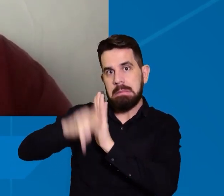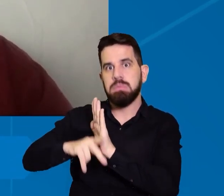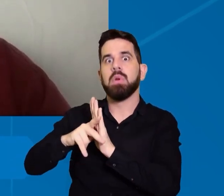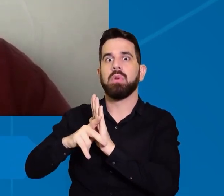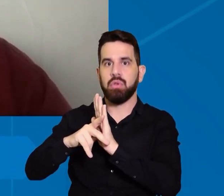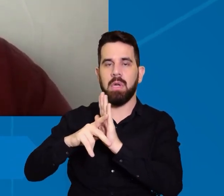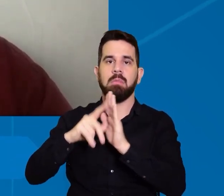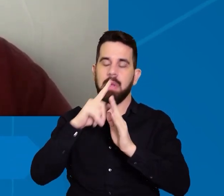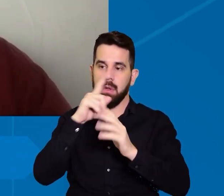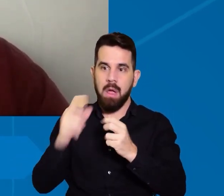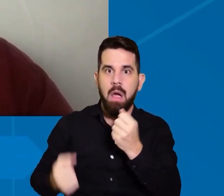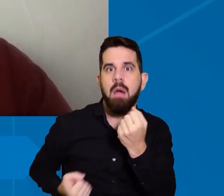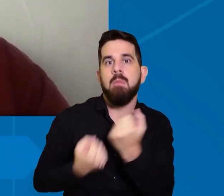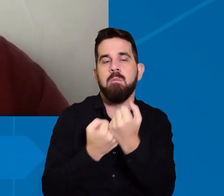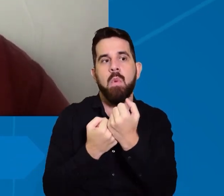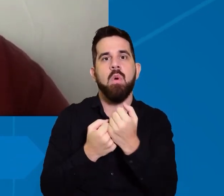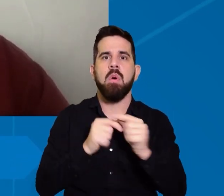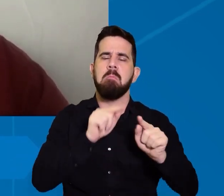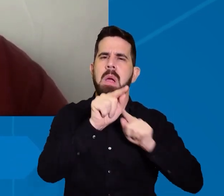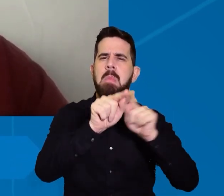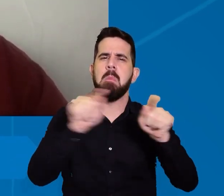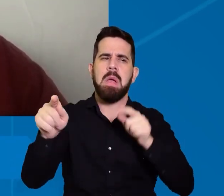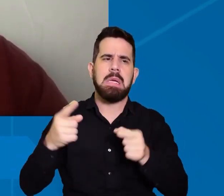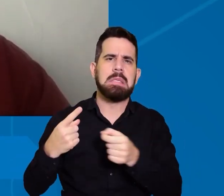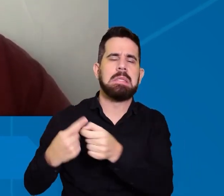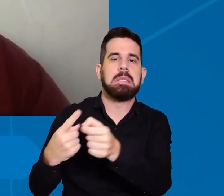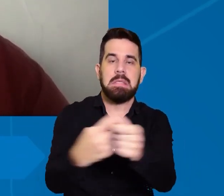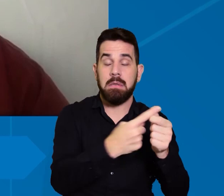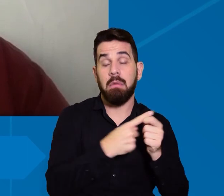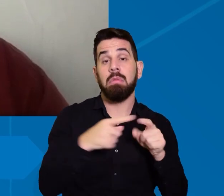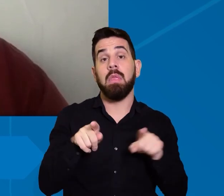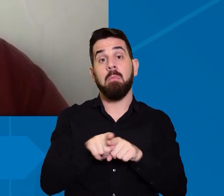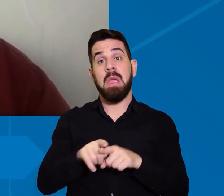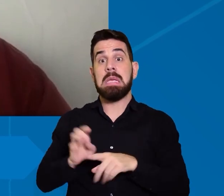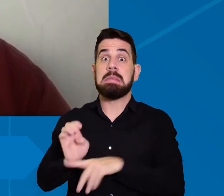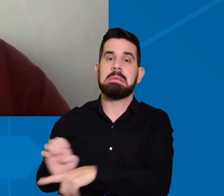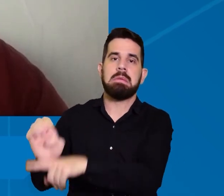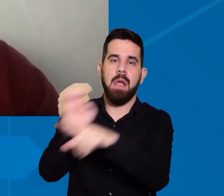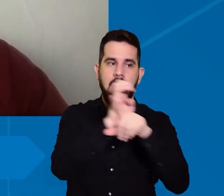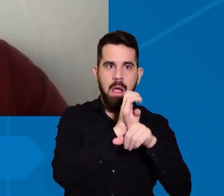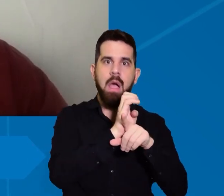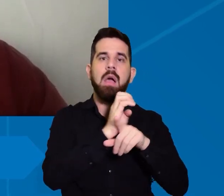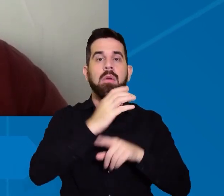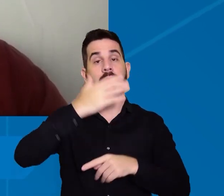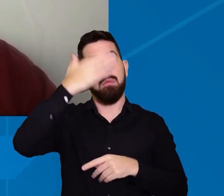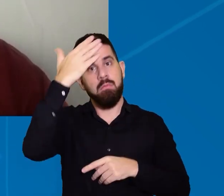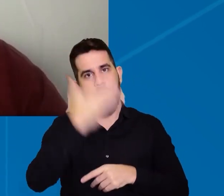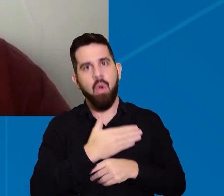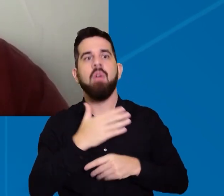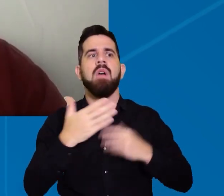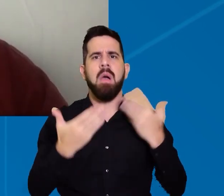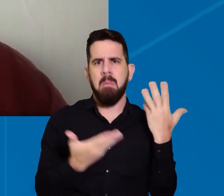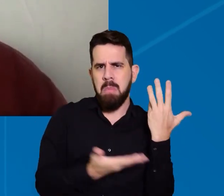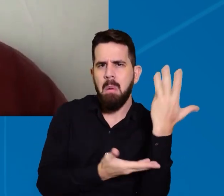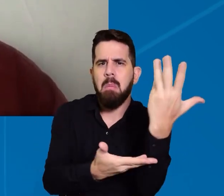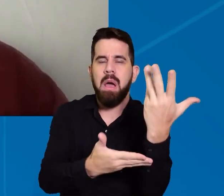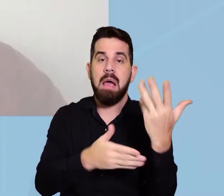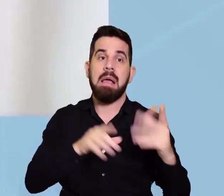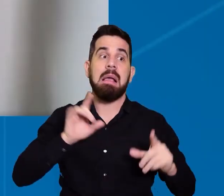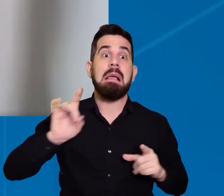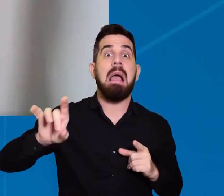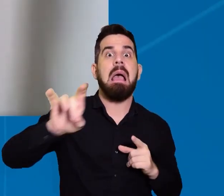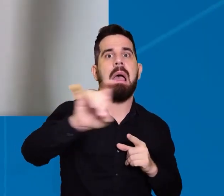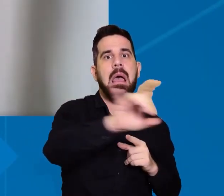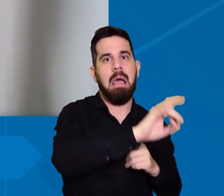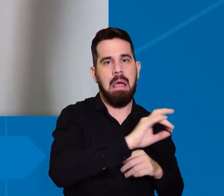sido uma ferramenta de apoio para todos os municípios e estados na questão da comprovação e da verificação do desmatamento dentro das suas